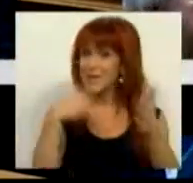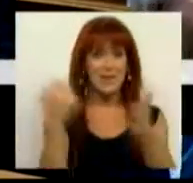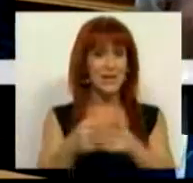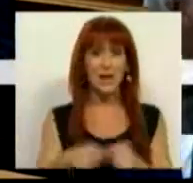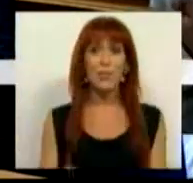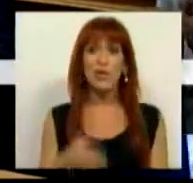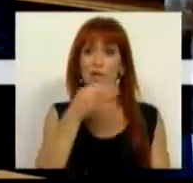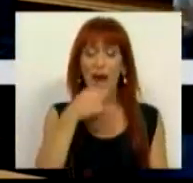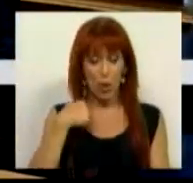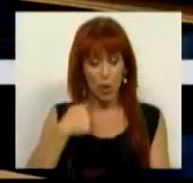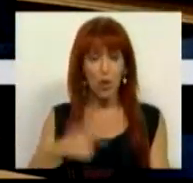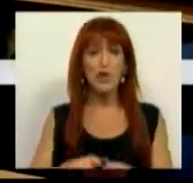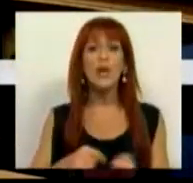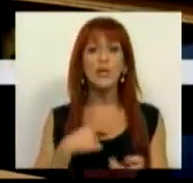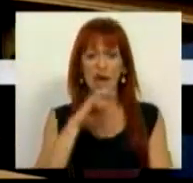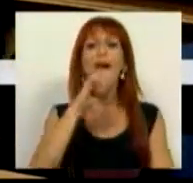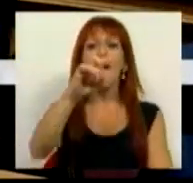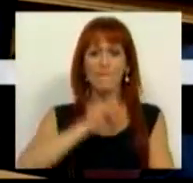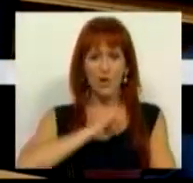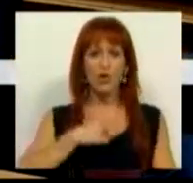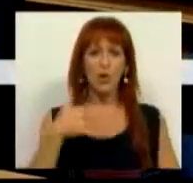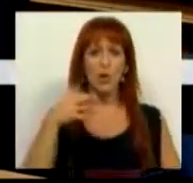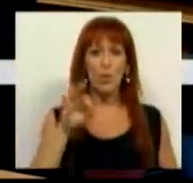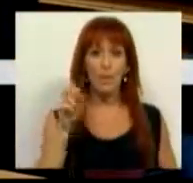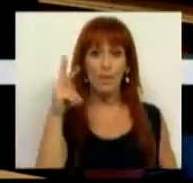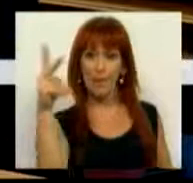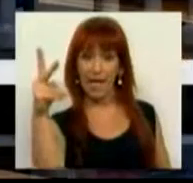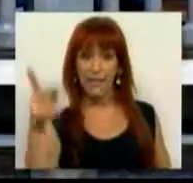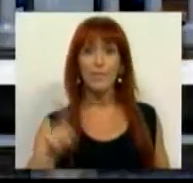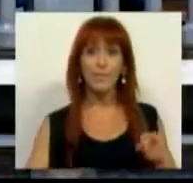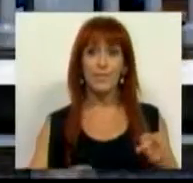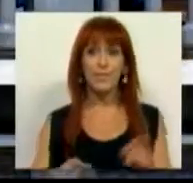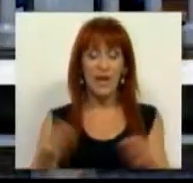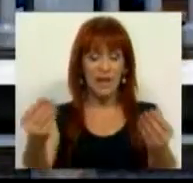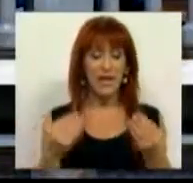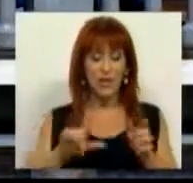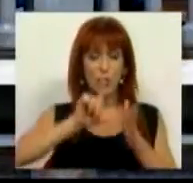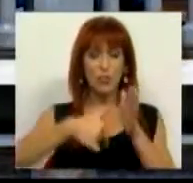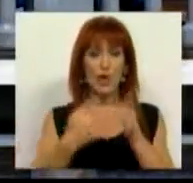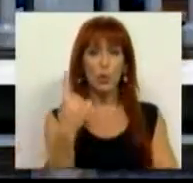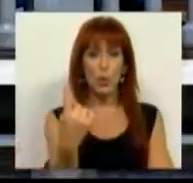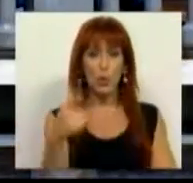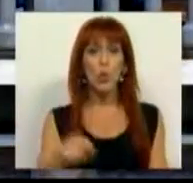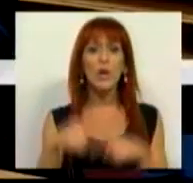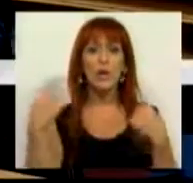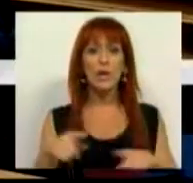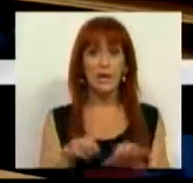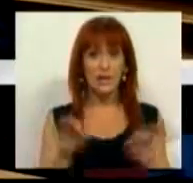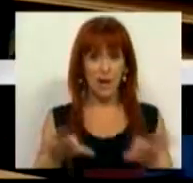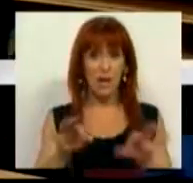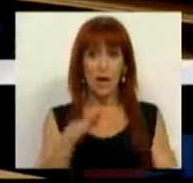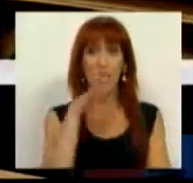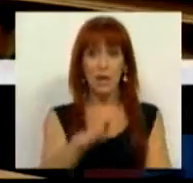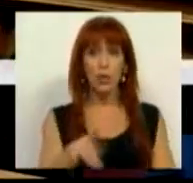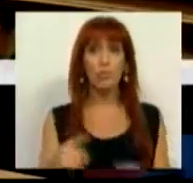para vir falar connosco e para nos alertar. O Partido Ecologista Os Verdes traz-nos aqui um projeto que tem, como já